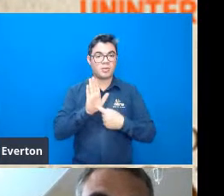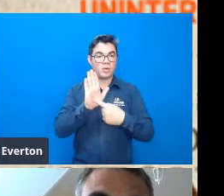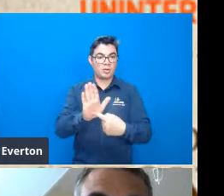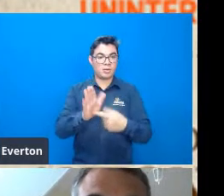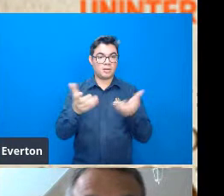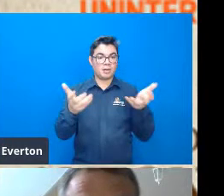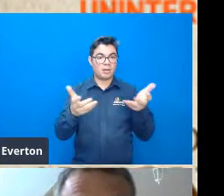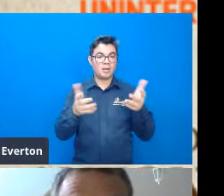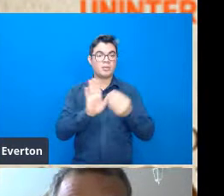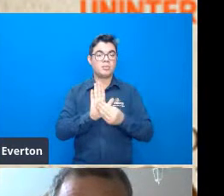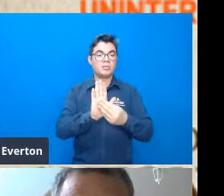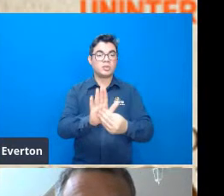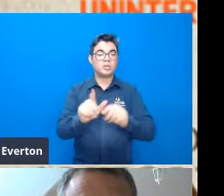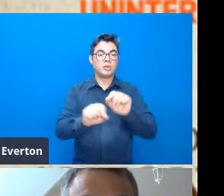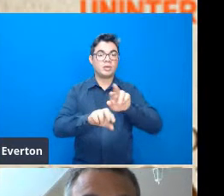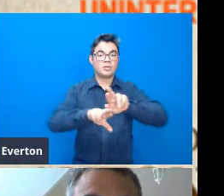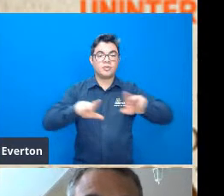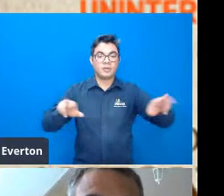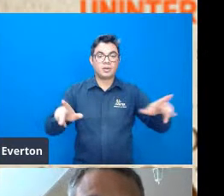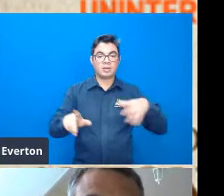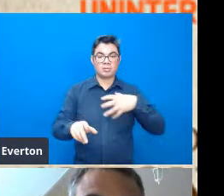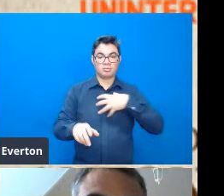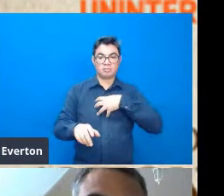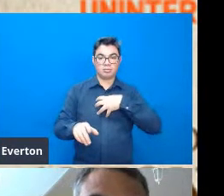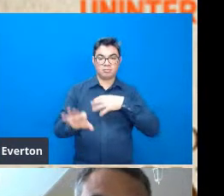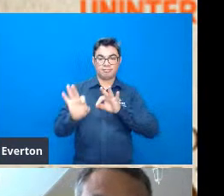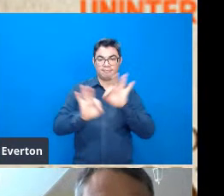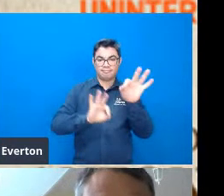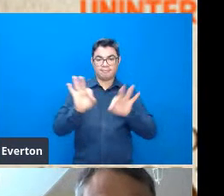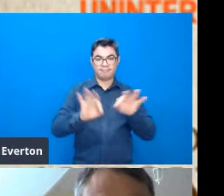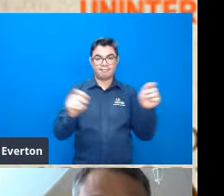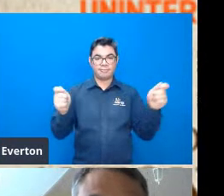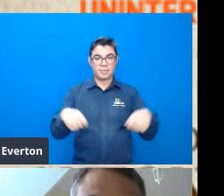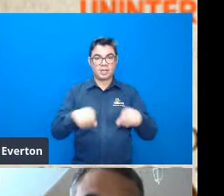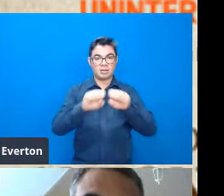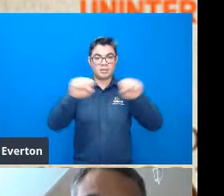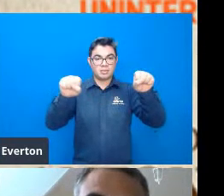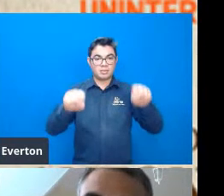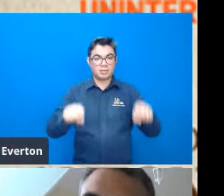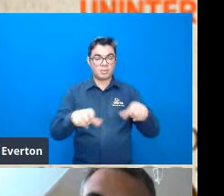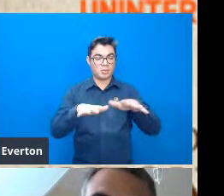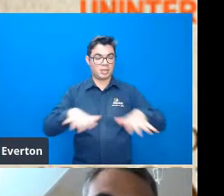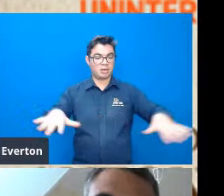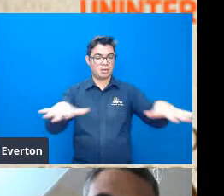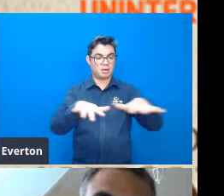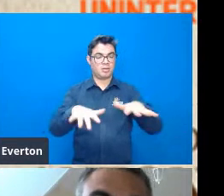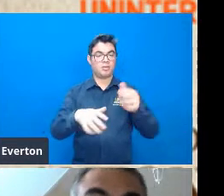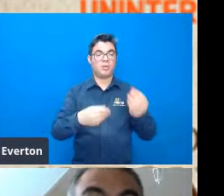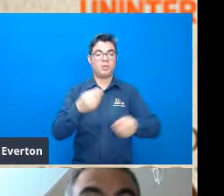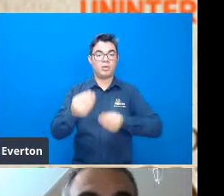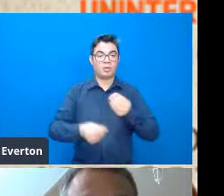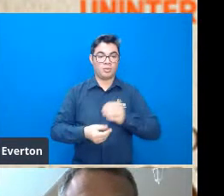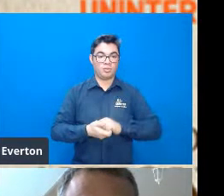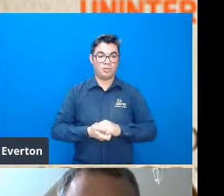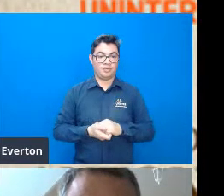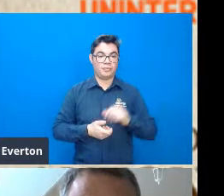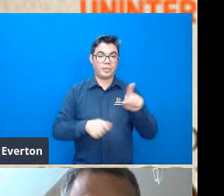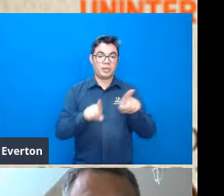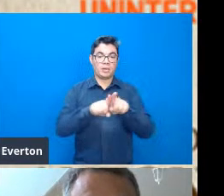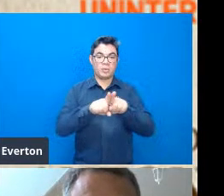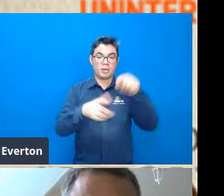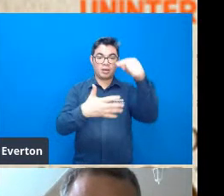mostrando os diferentes modos de tratamento de sistemas ambientais como elementos